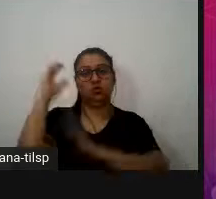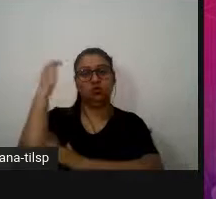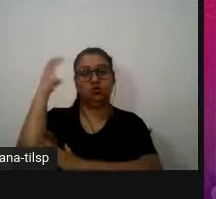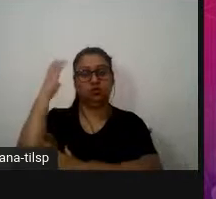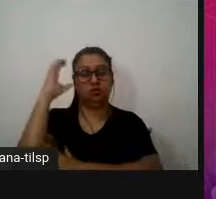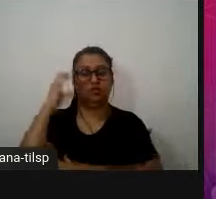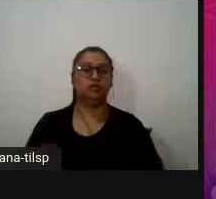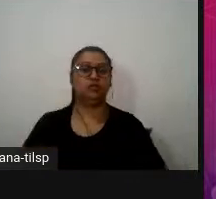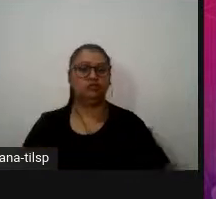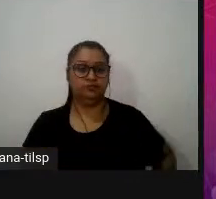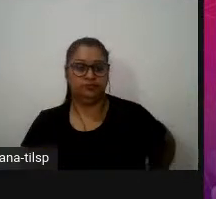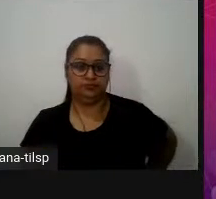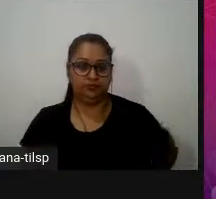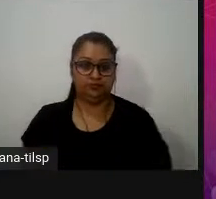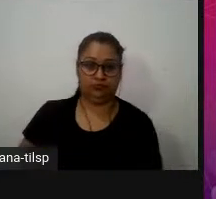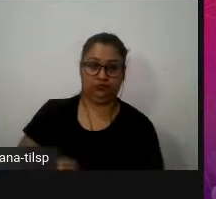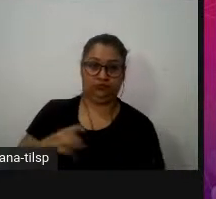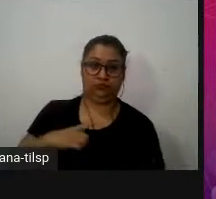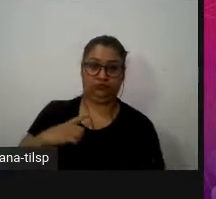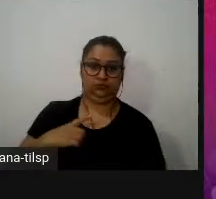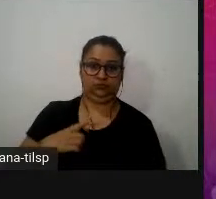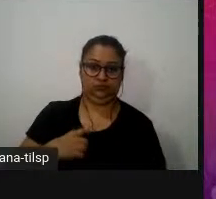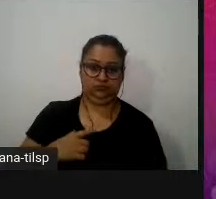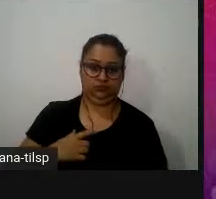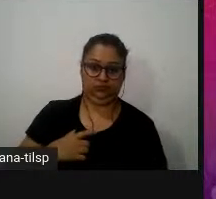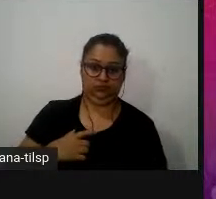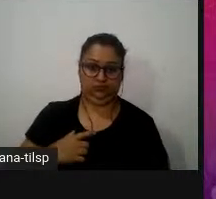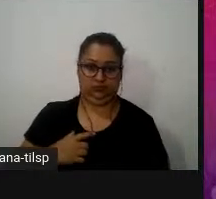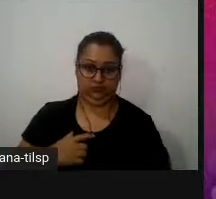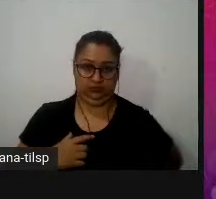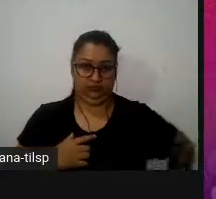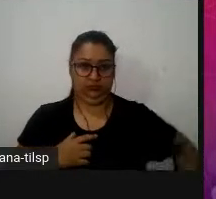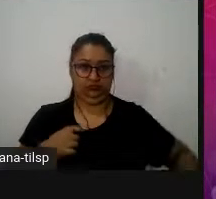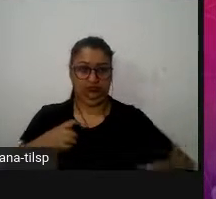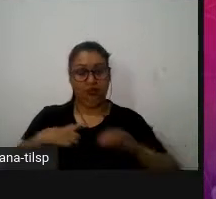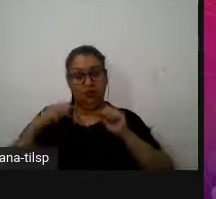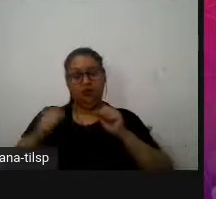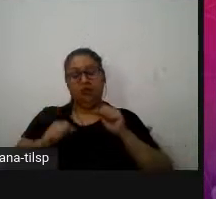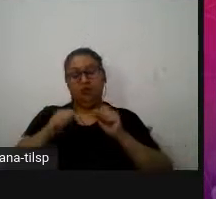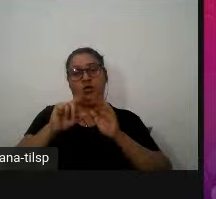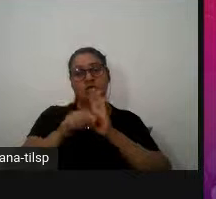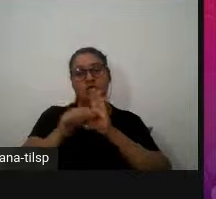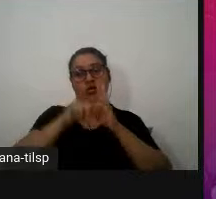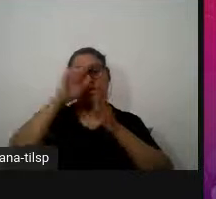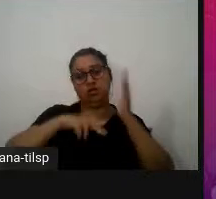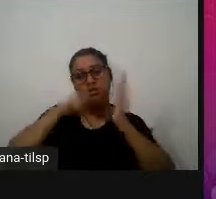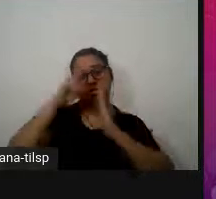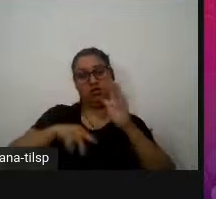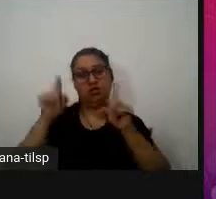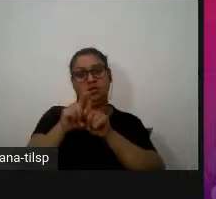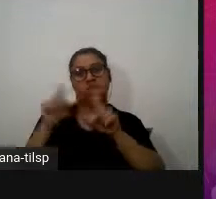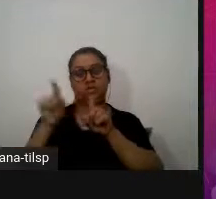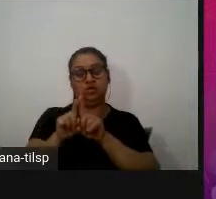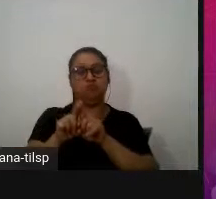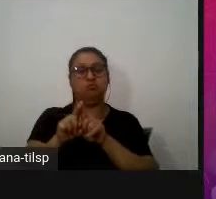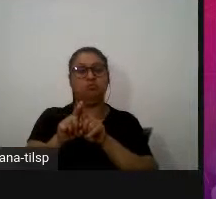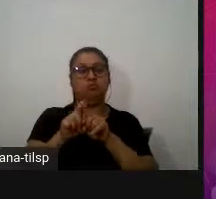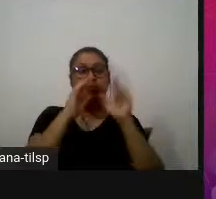aqui vou passar muito sumariamente porque se tiverem interessados podem consultar a publicação e todas as etapas estão